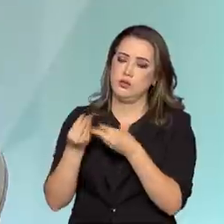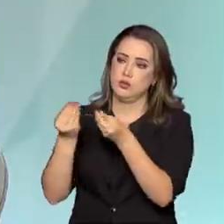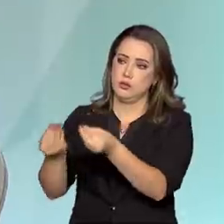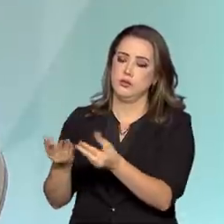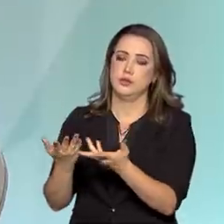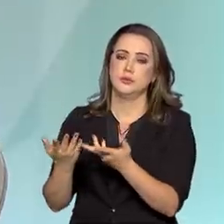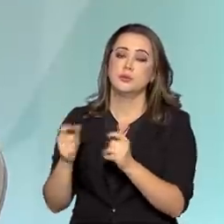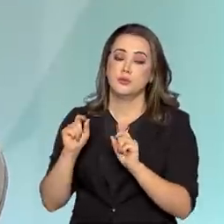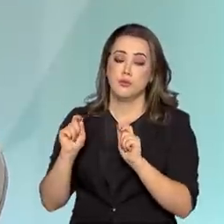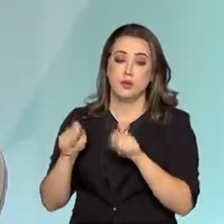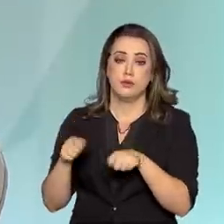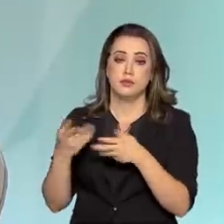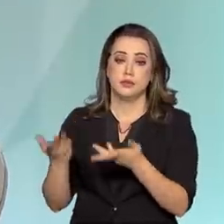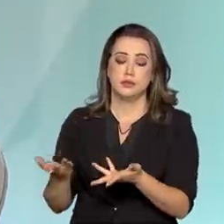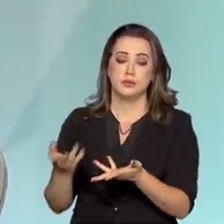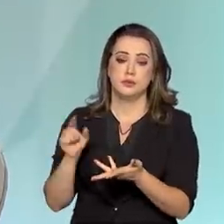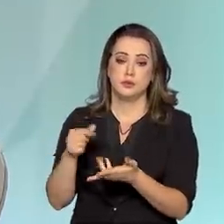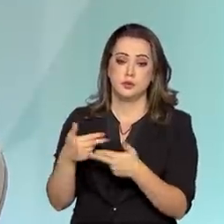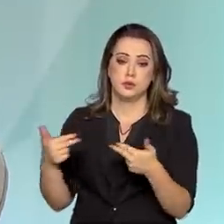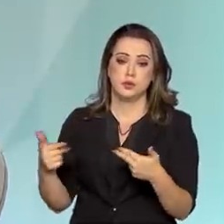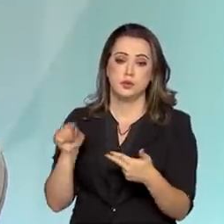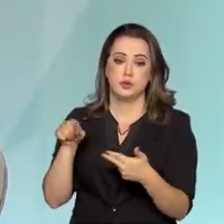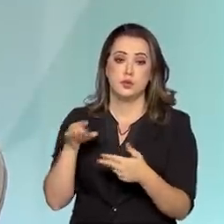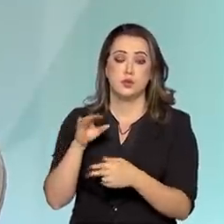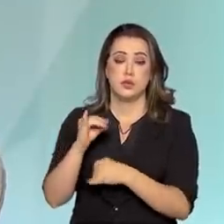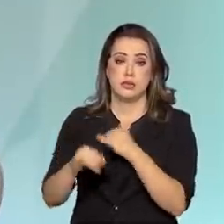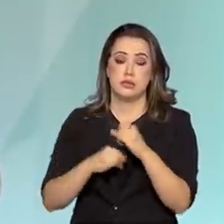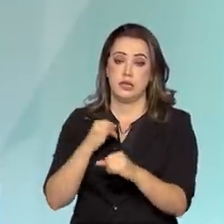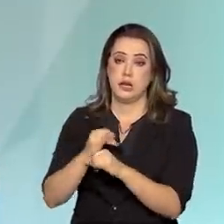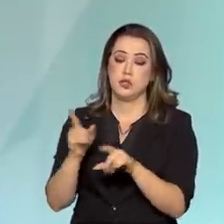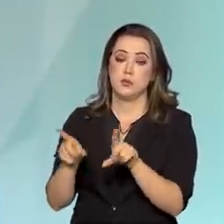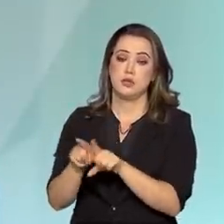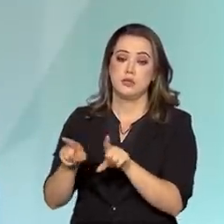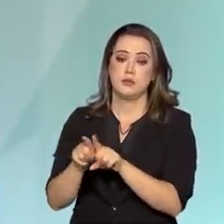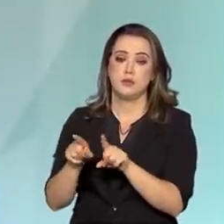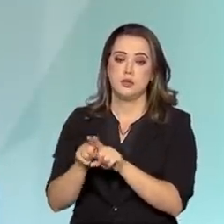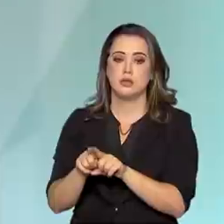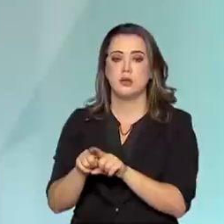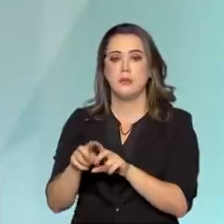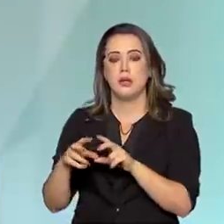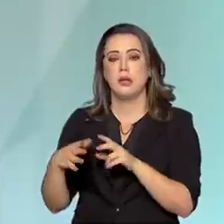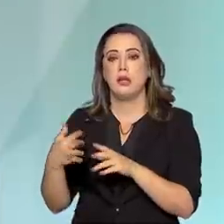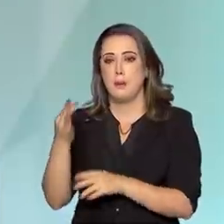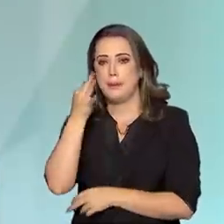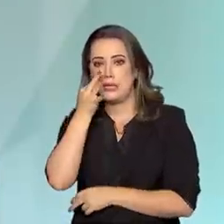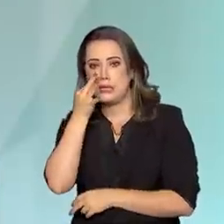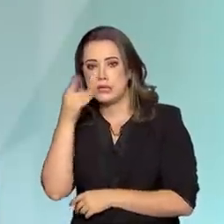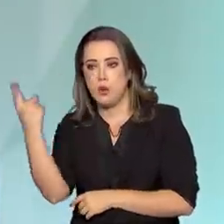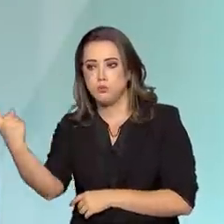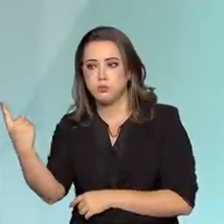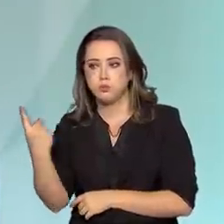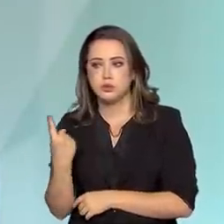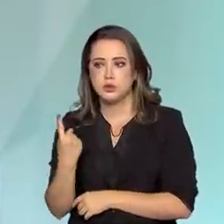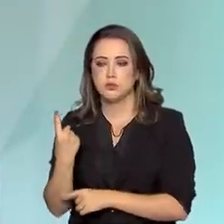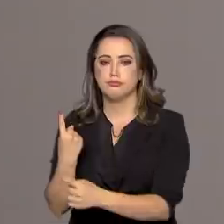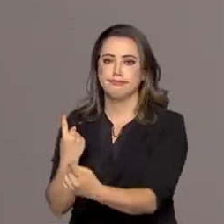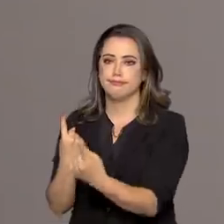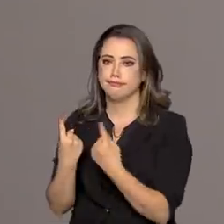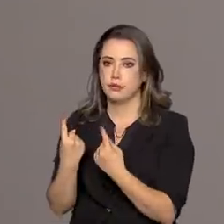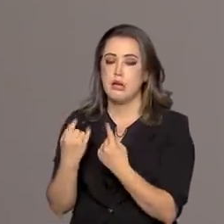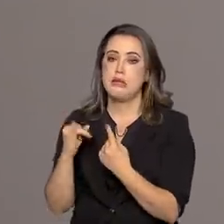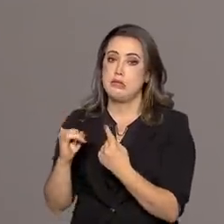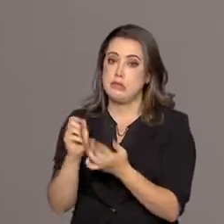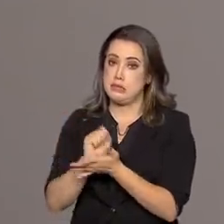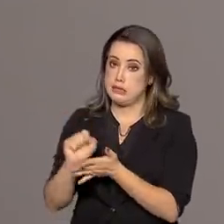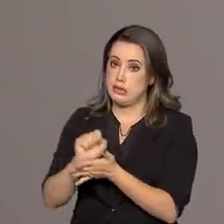disponibilização dos itens pelo site, mas também atendendo individualmente quando eles nos escreviam. Então, por exemplo, no ano